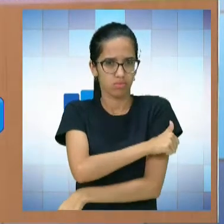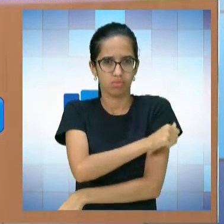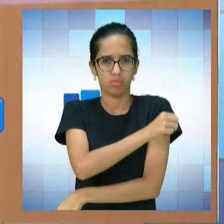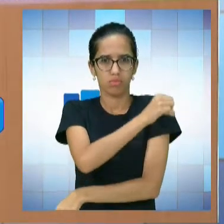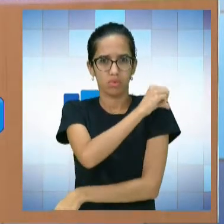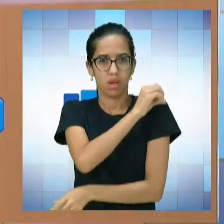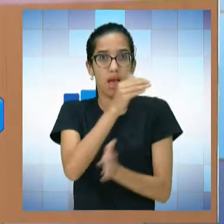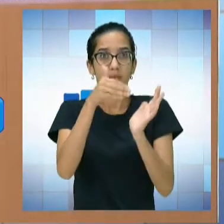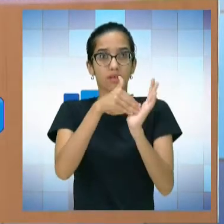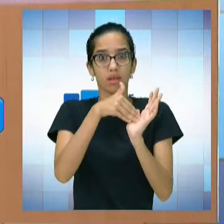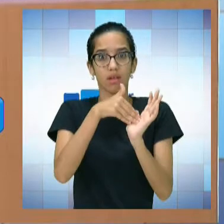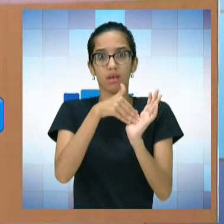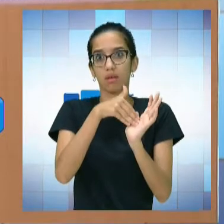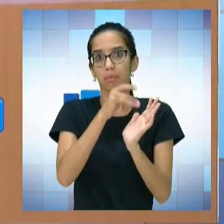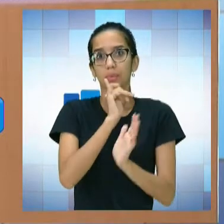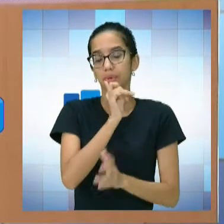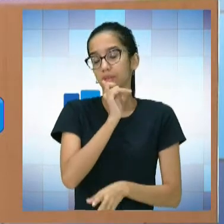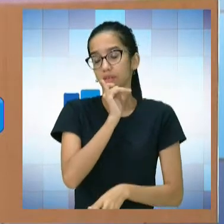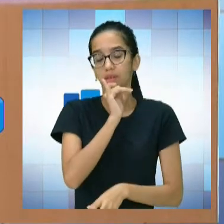matemática do ensino superior.